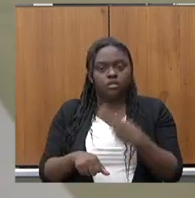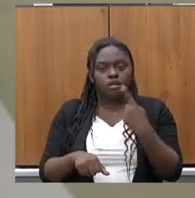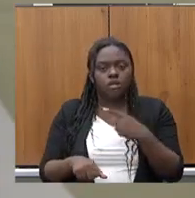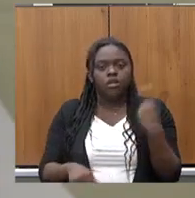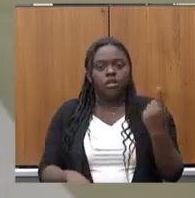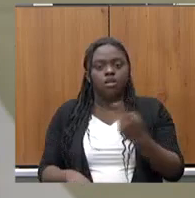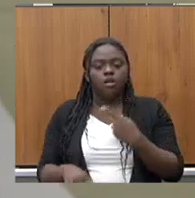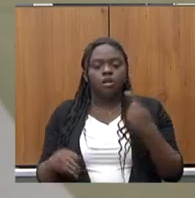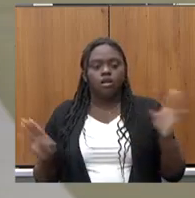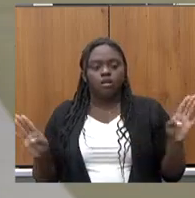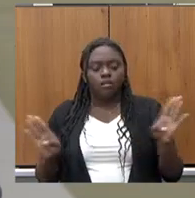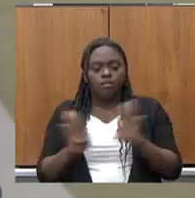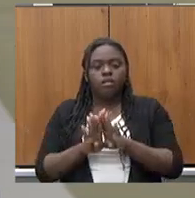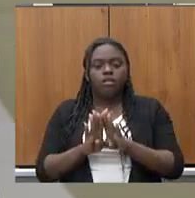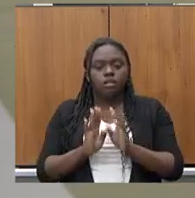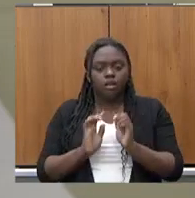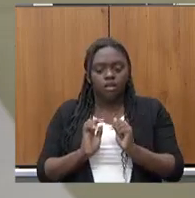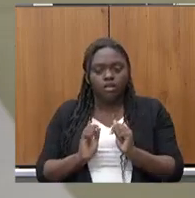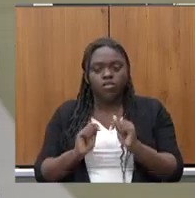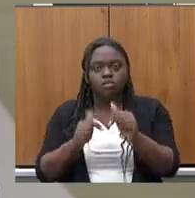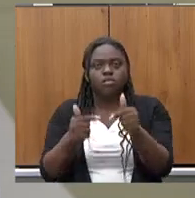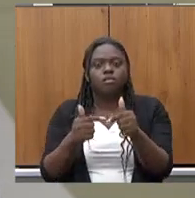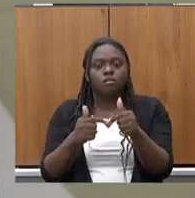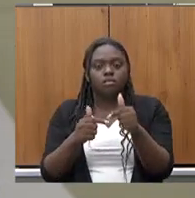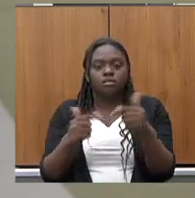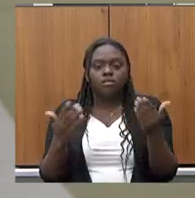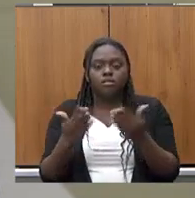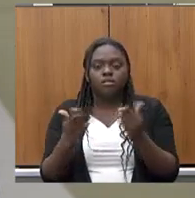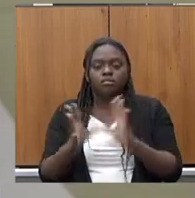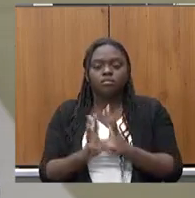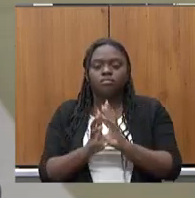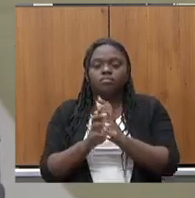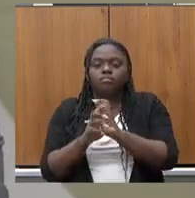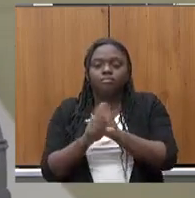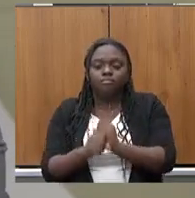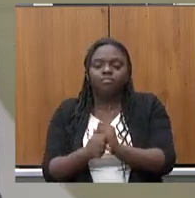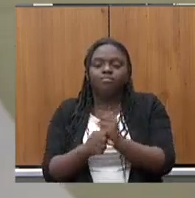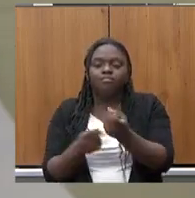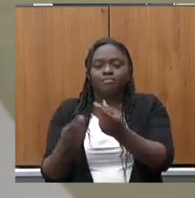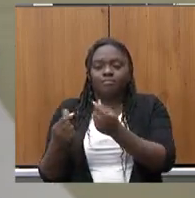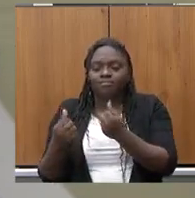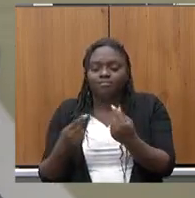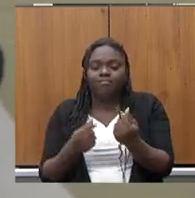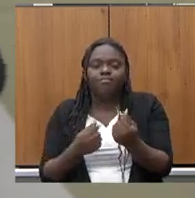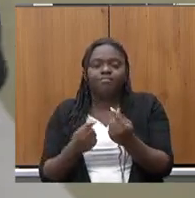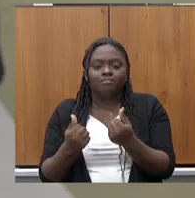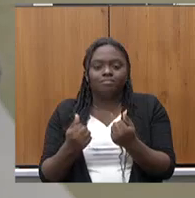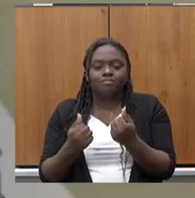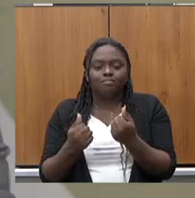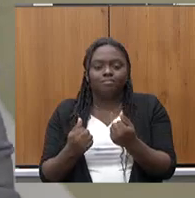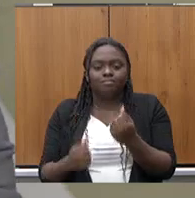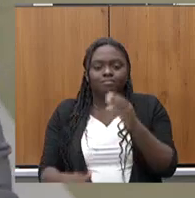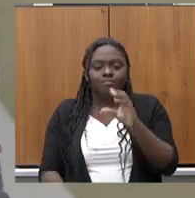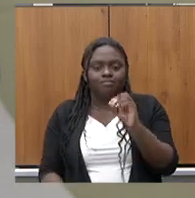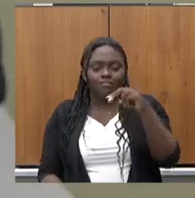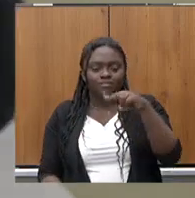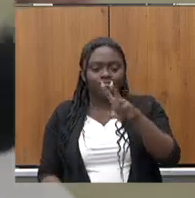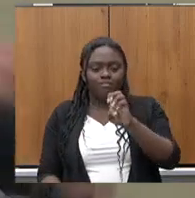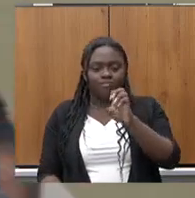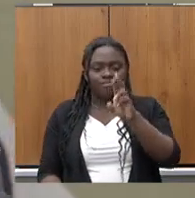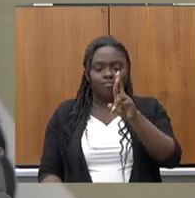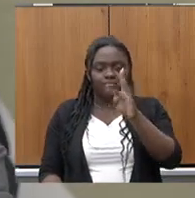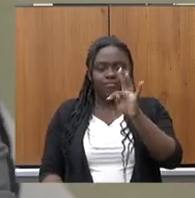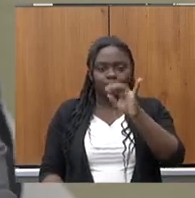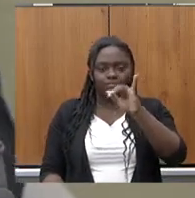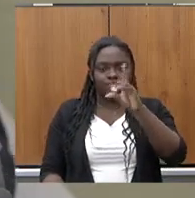fechamos o ciclo da atração de investimento e contabilizamos investimentos convertidos. Pode passar essa